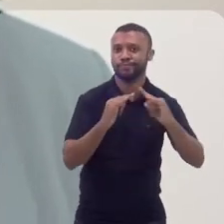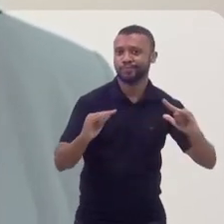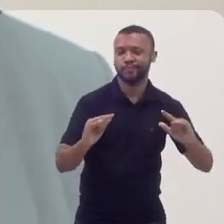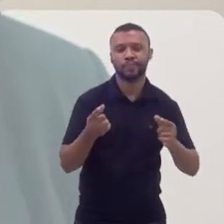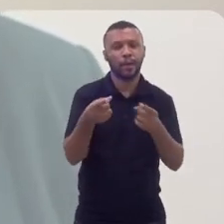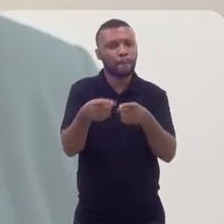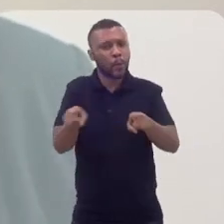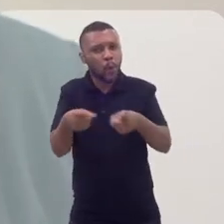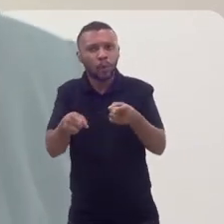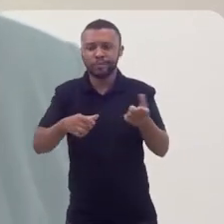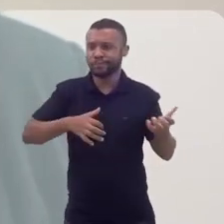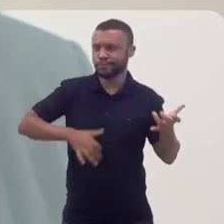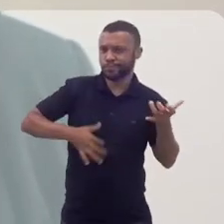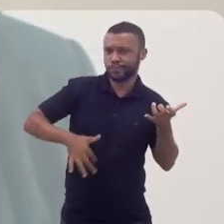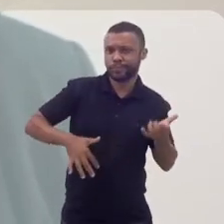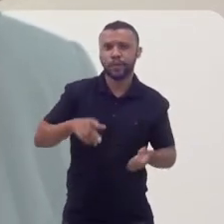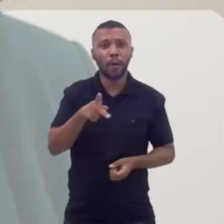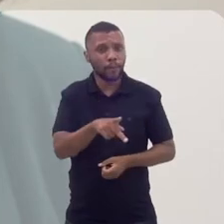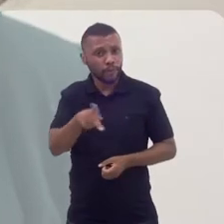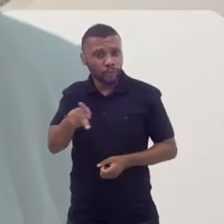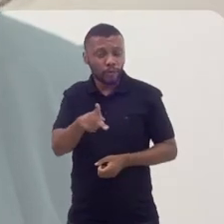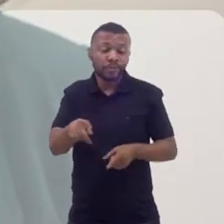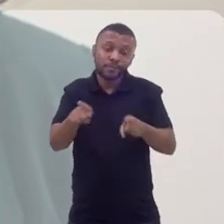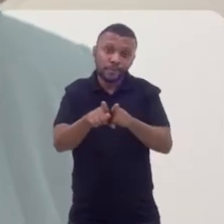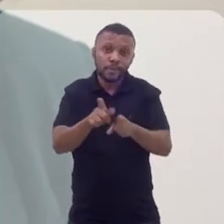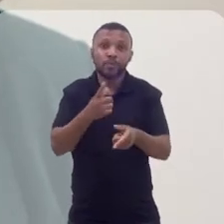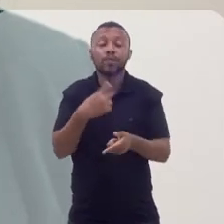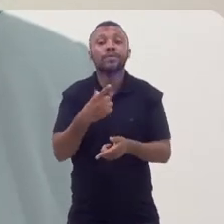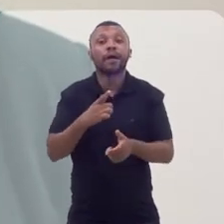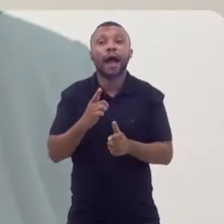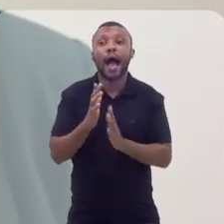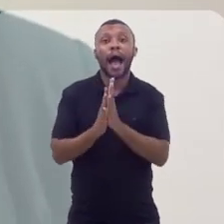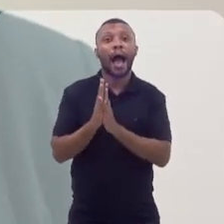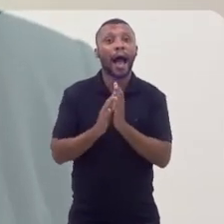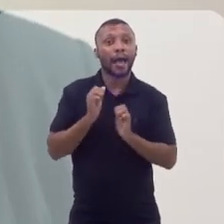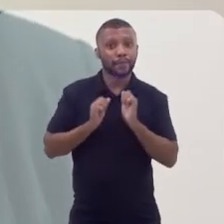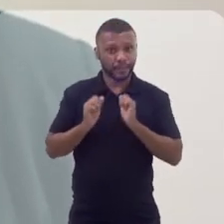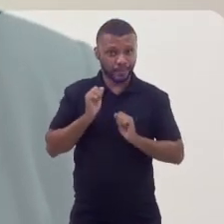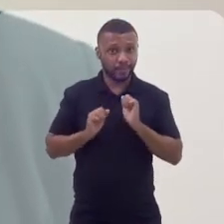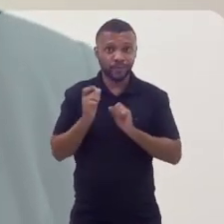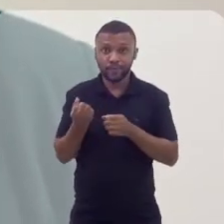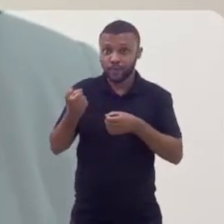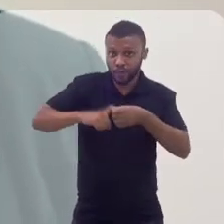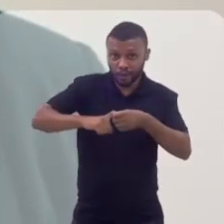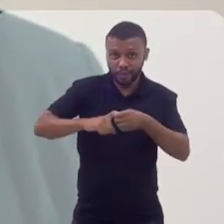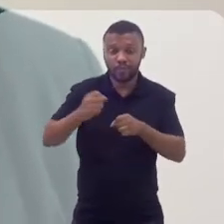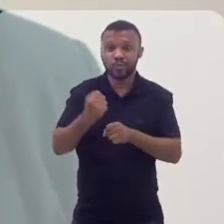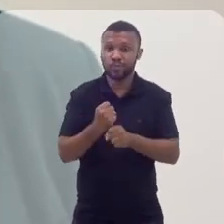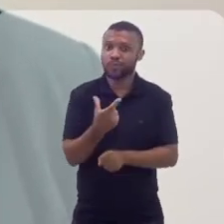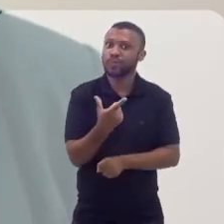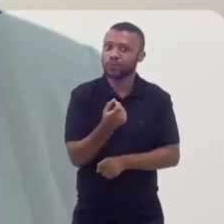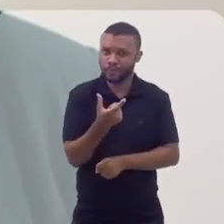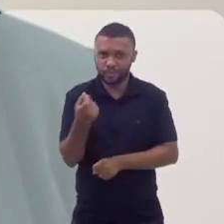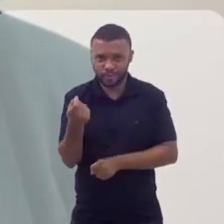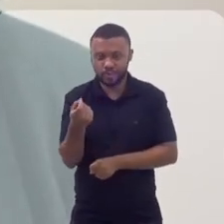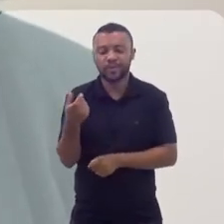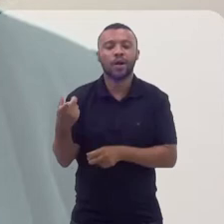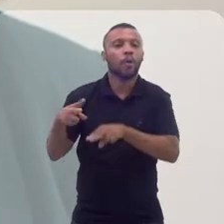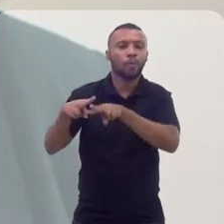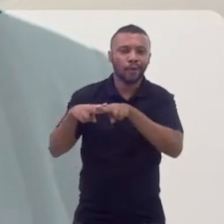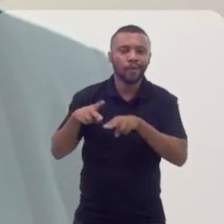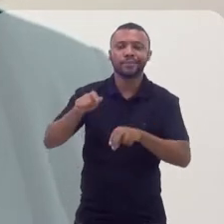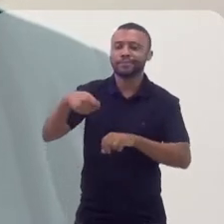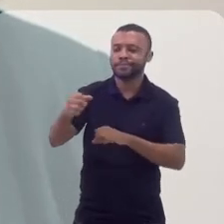exemplo, os vendedores ambulantes, músicos e professores. Apesar da expectativa do retorno efetivo, o evento foi adiado em